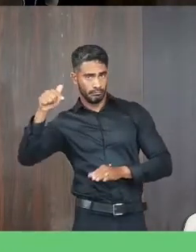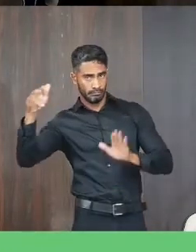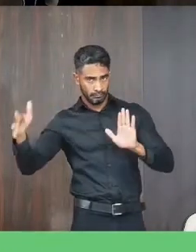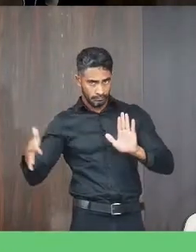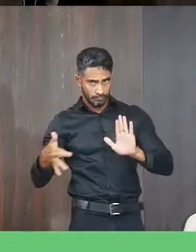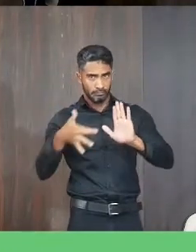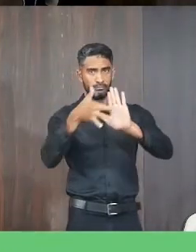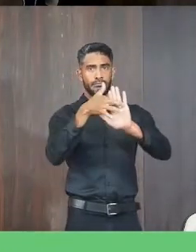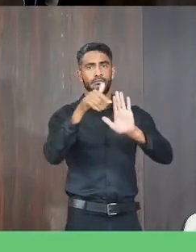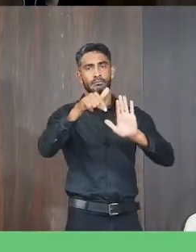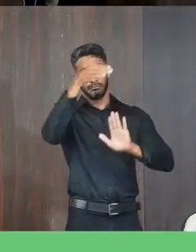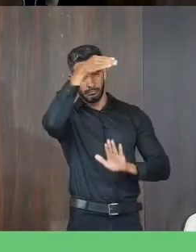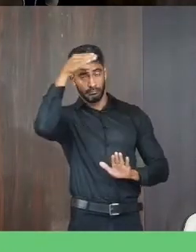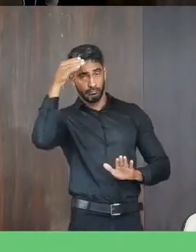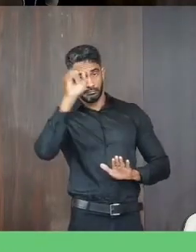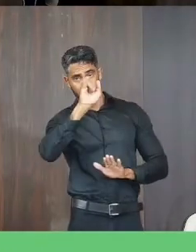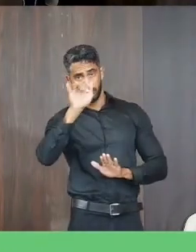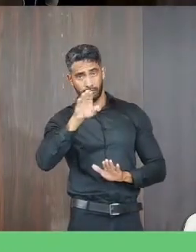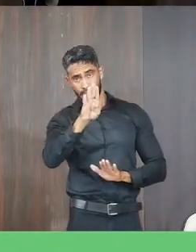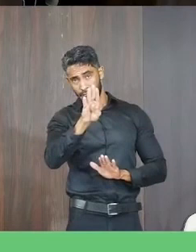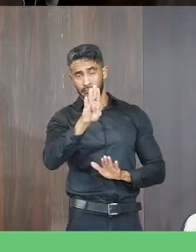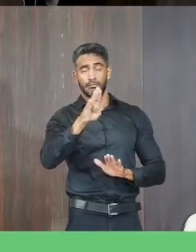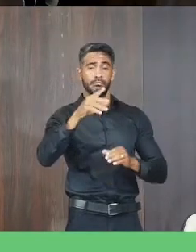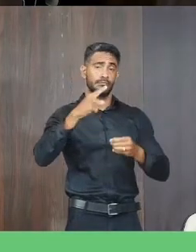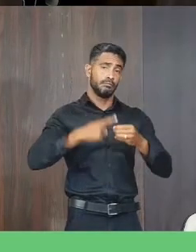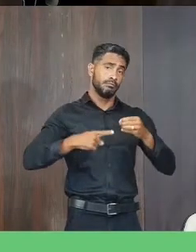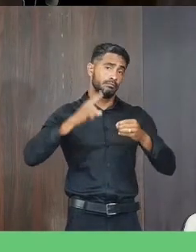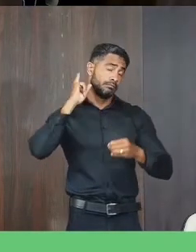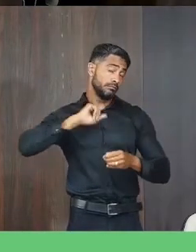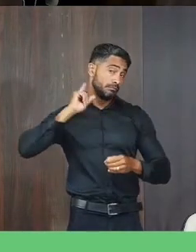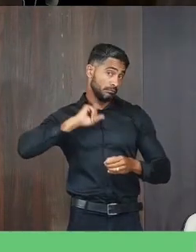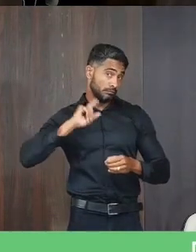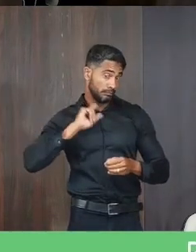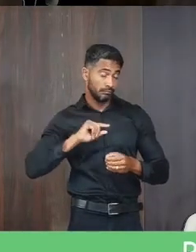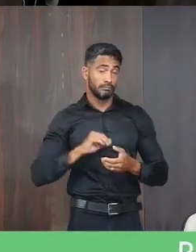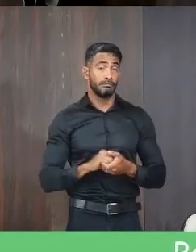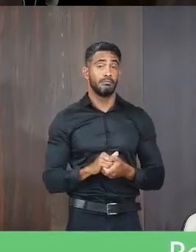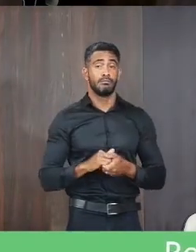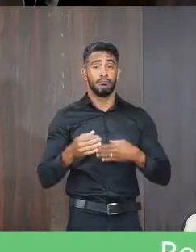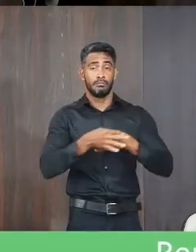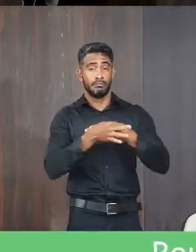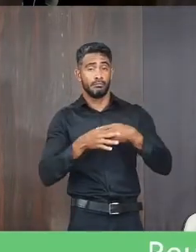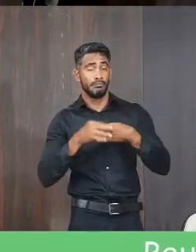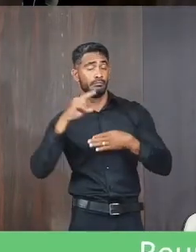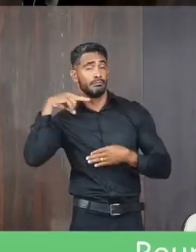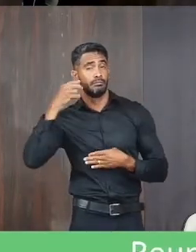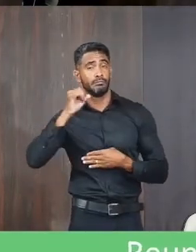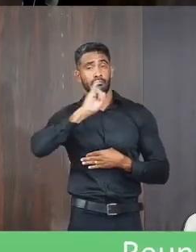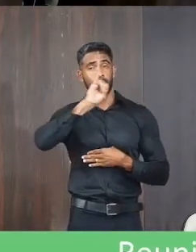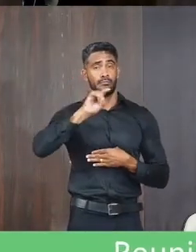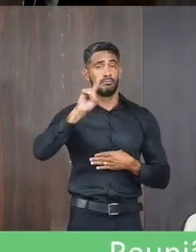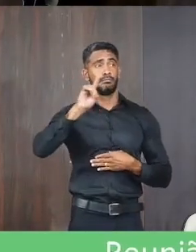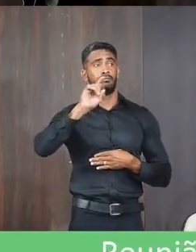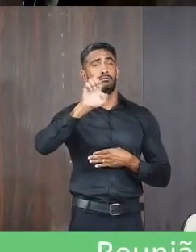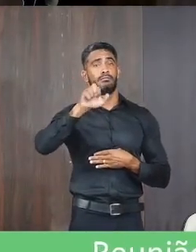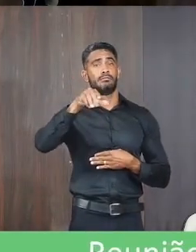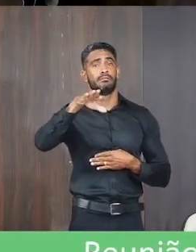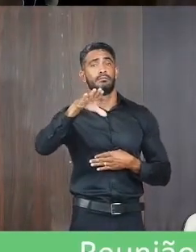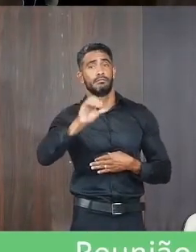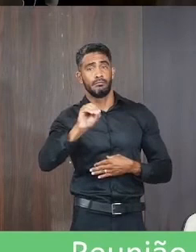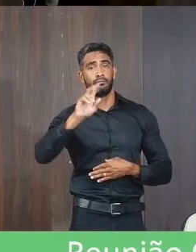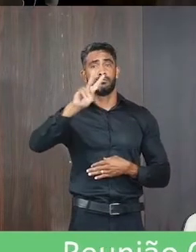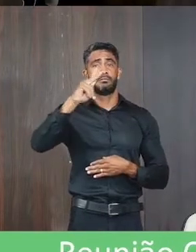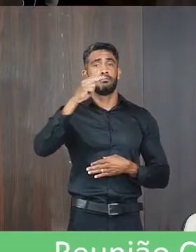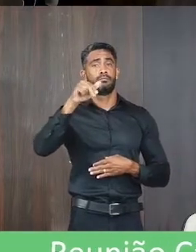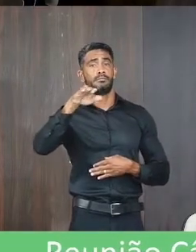Interno da Câmara Municipal de Janaúba, Estado de Minas Gerais, de autoria do vereador José Tarsísio Mendes, Elismarcio Bois Ferreira,